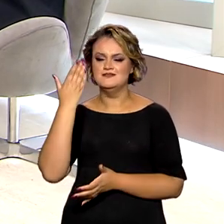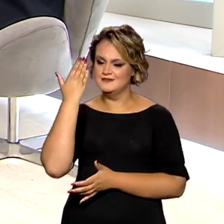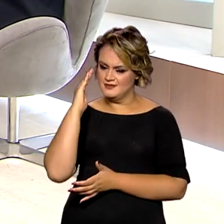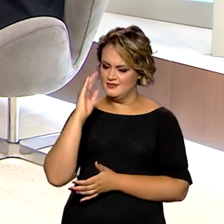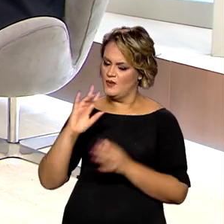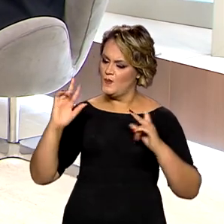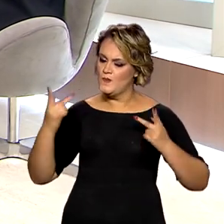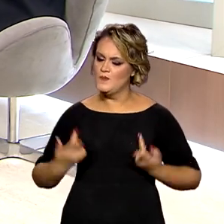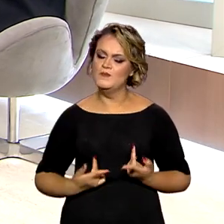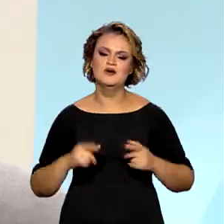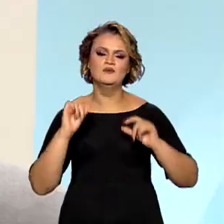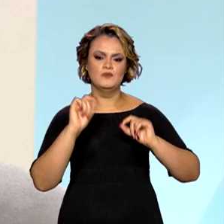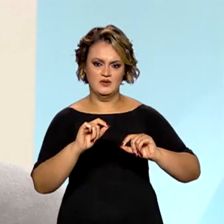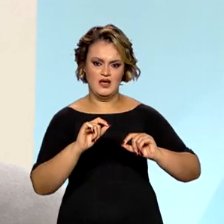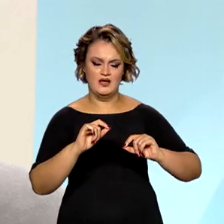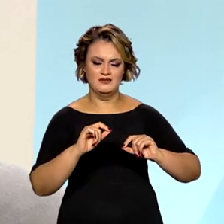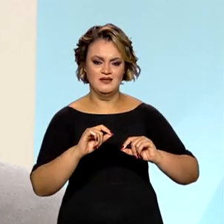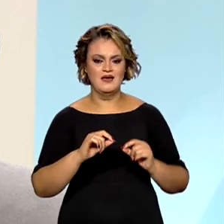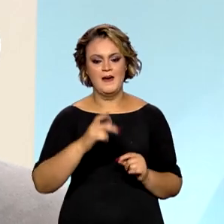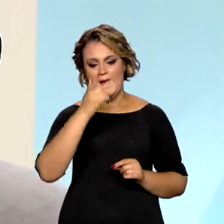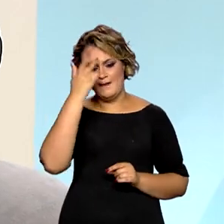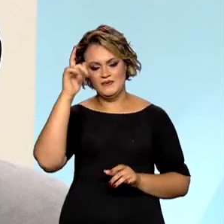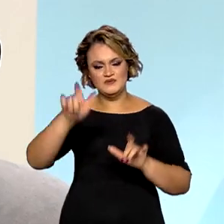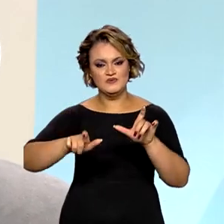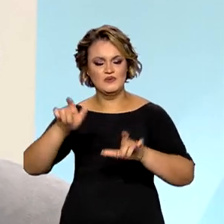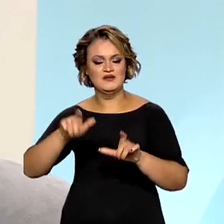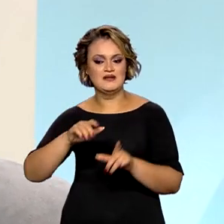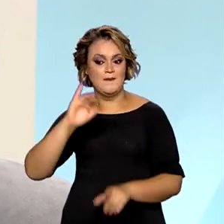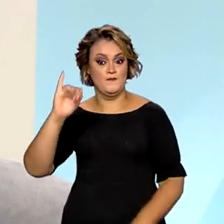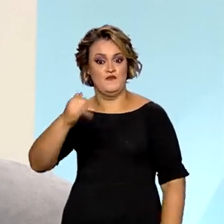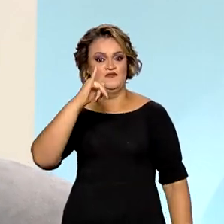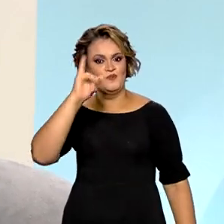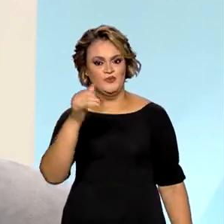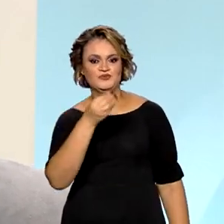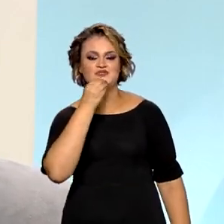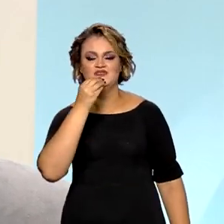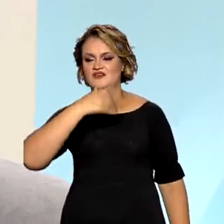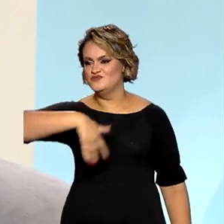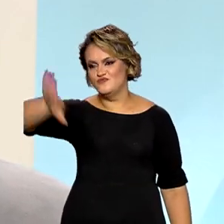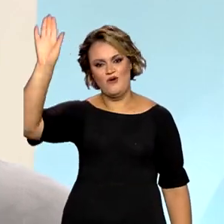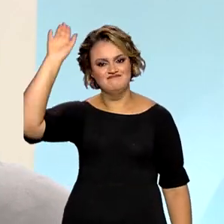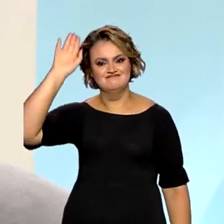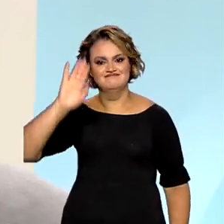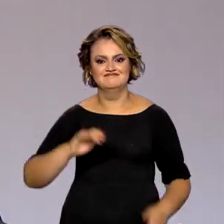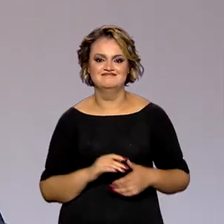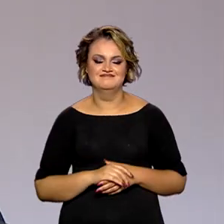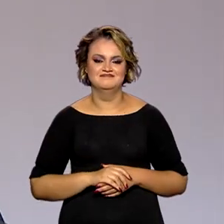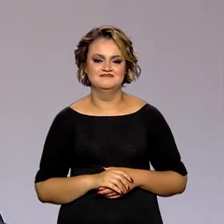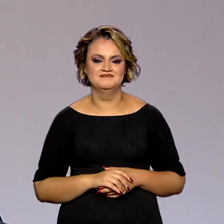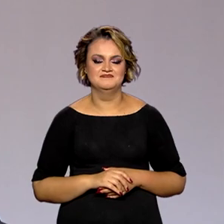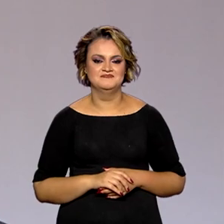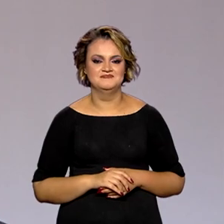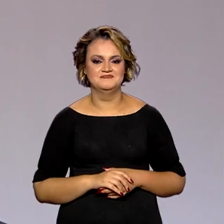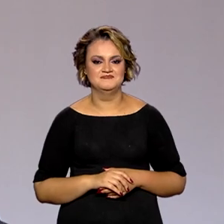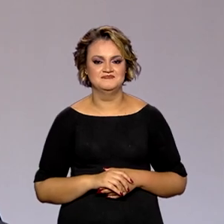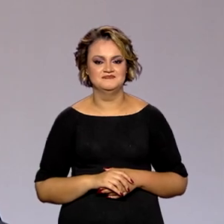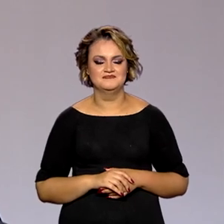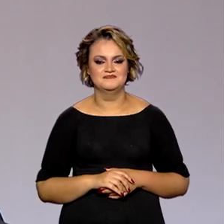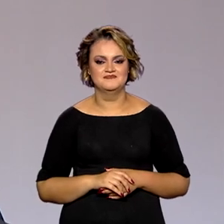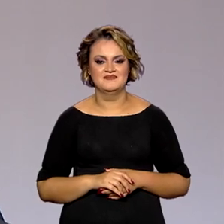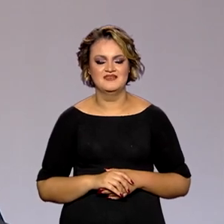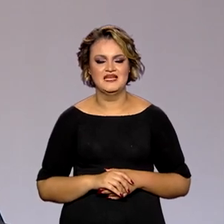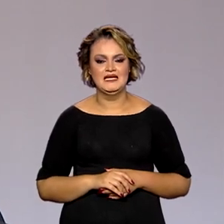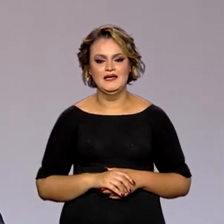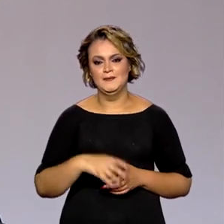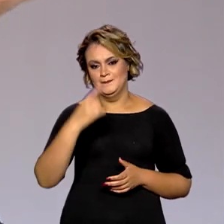o ser humano naquilo que ele é, a pessoa consegue pegar as oportunidades dela e voar para onde ela precisa voar. Agora vamos falar um pouquinho da